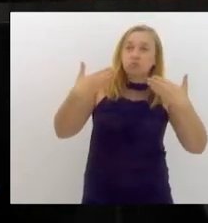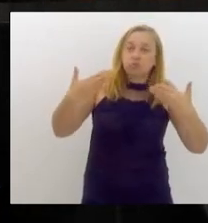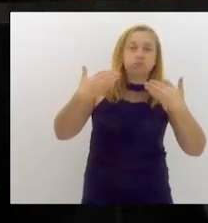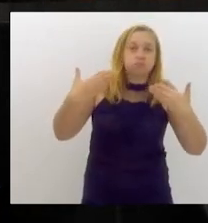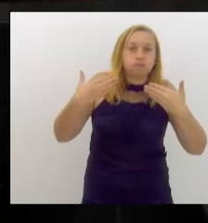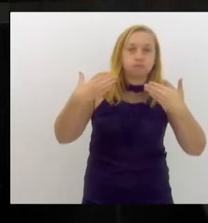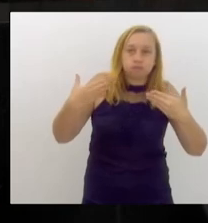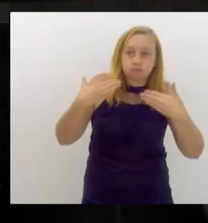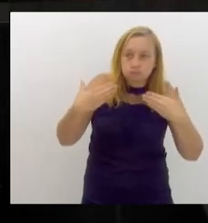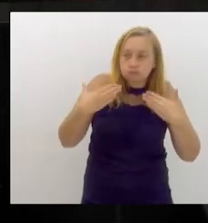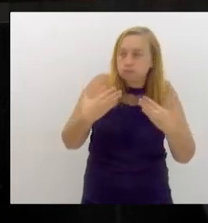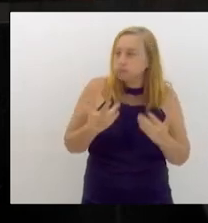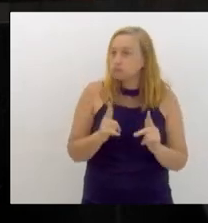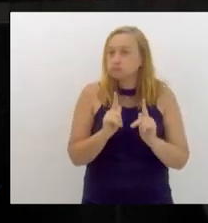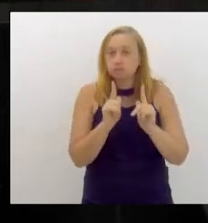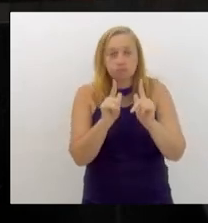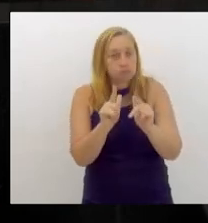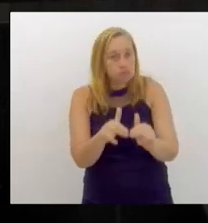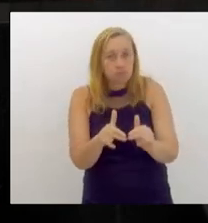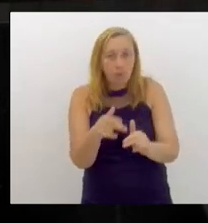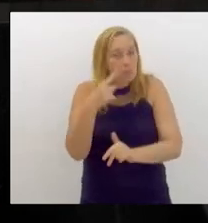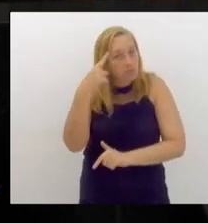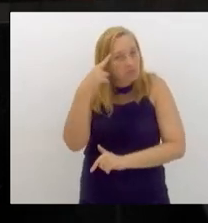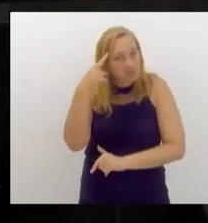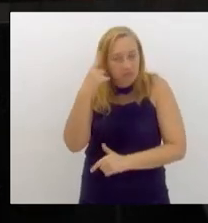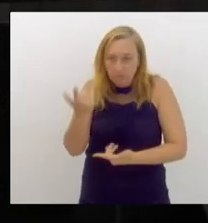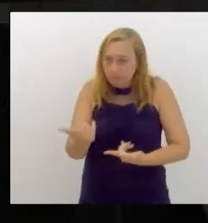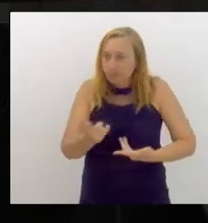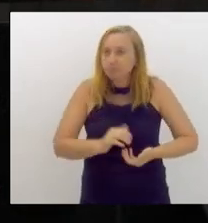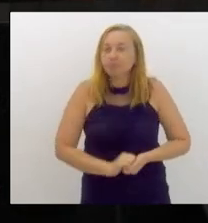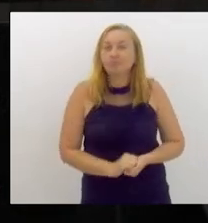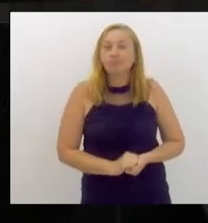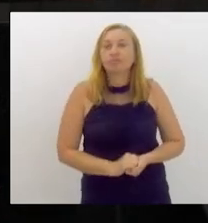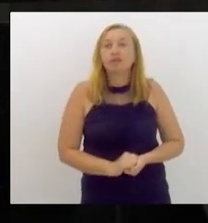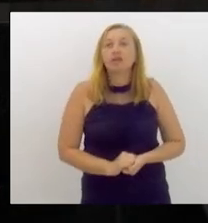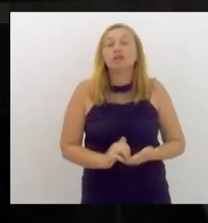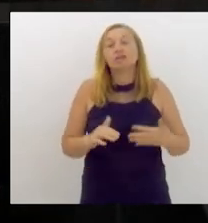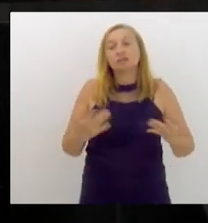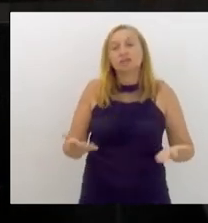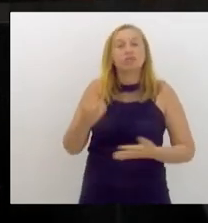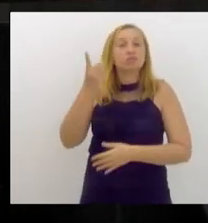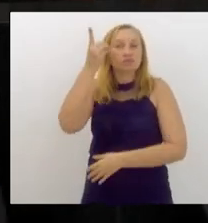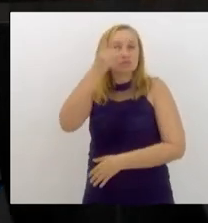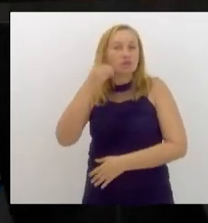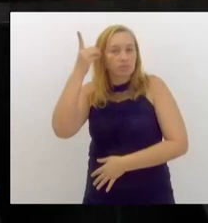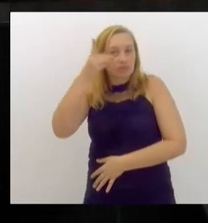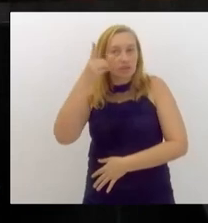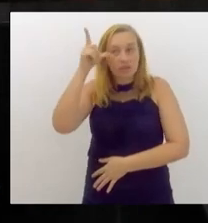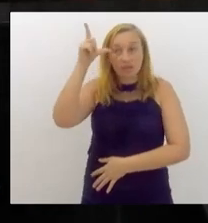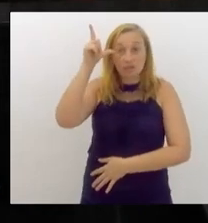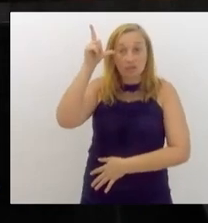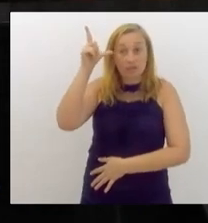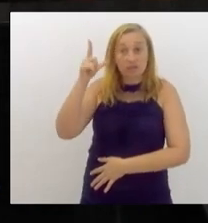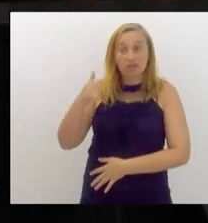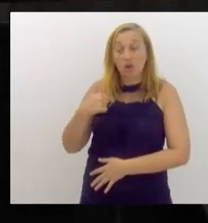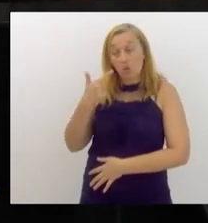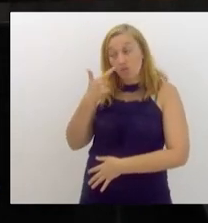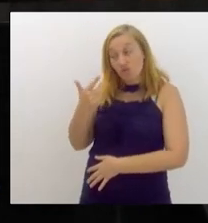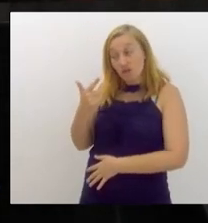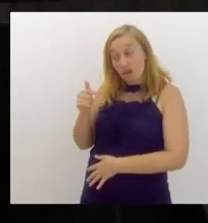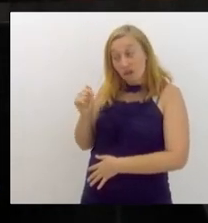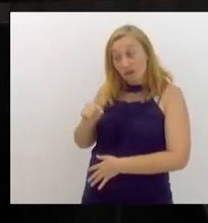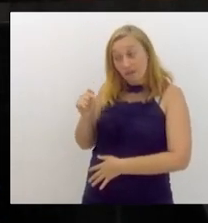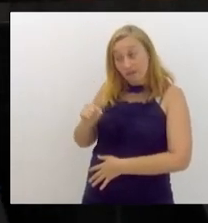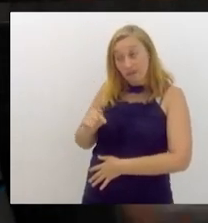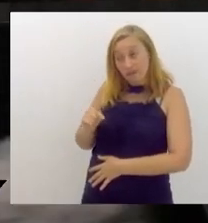preceito. E aí, deputada Lucinha, que eu acabei de ver aqui